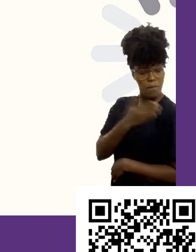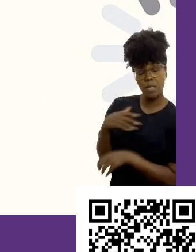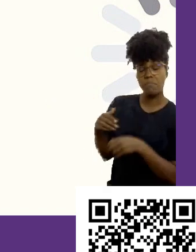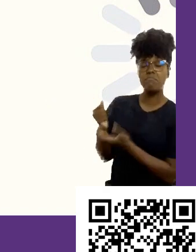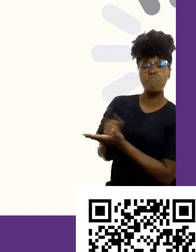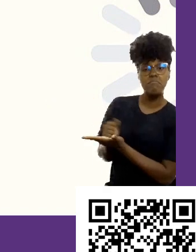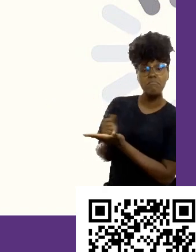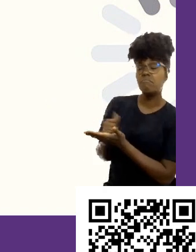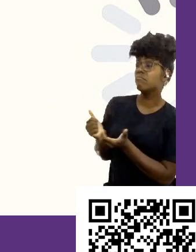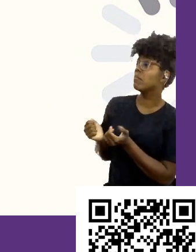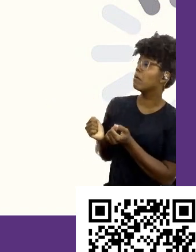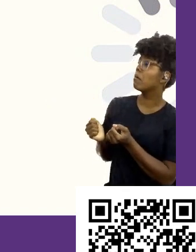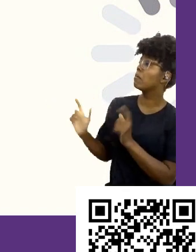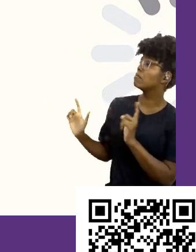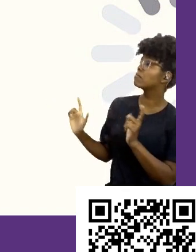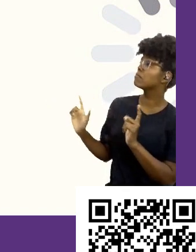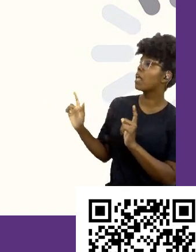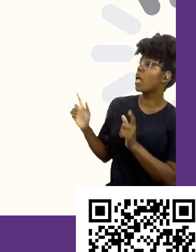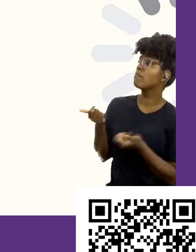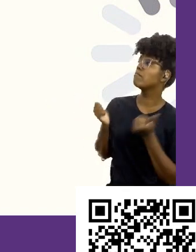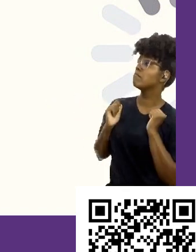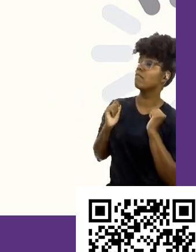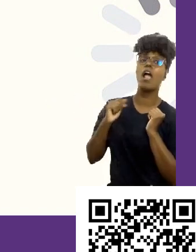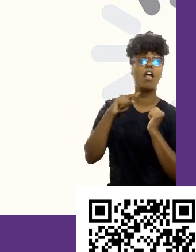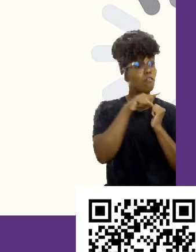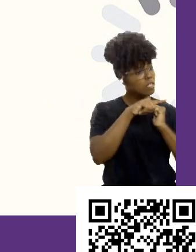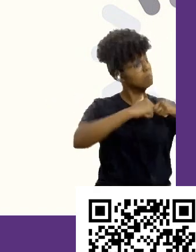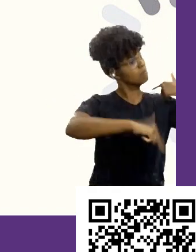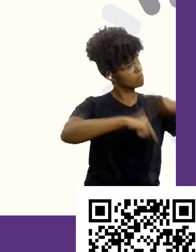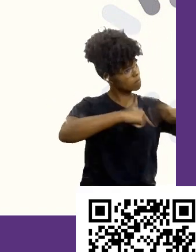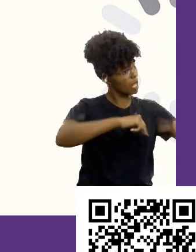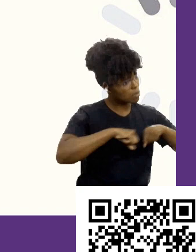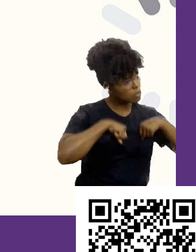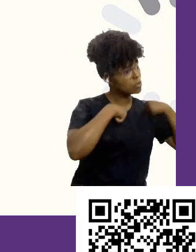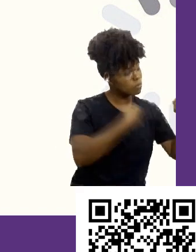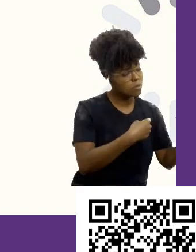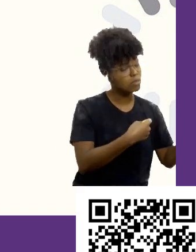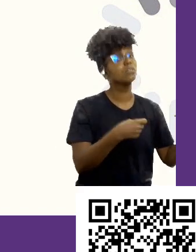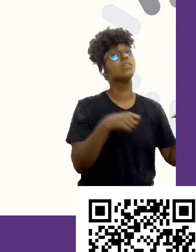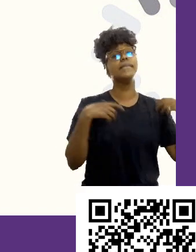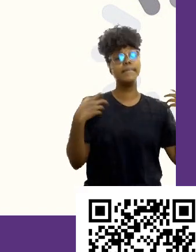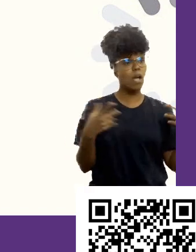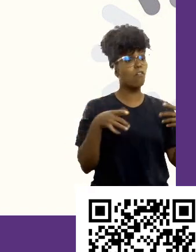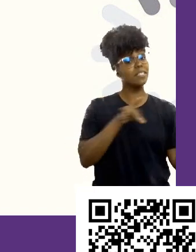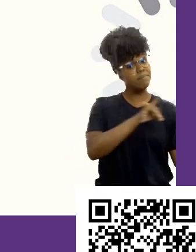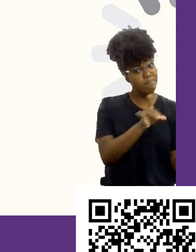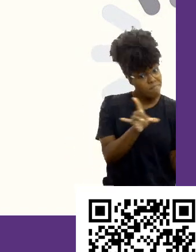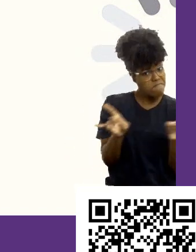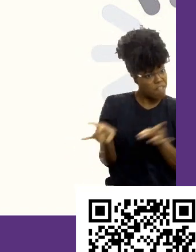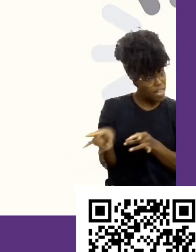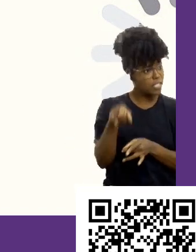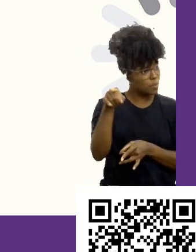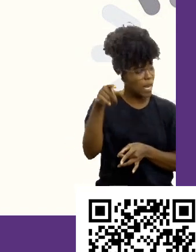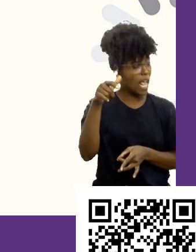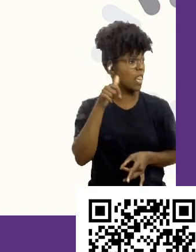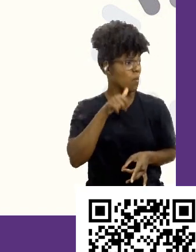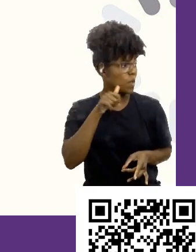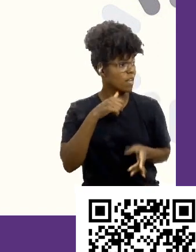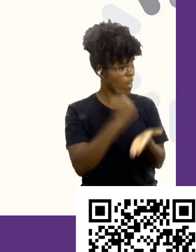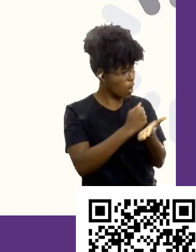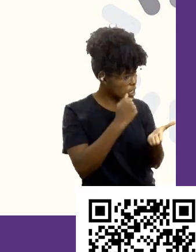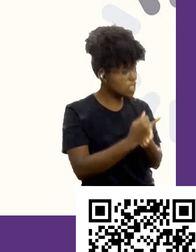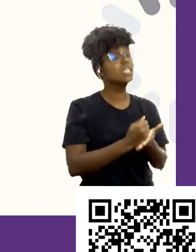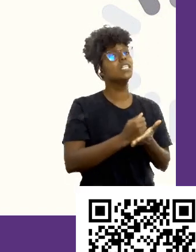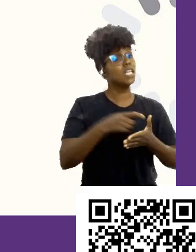Enquanto o seu colega não está fazendo nada, você está fazendo alguma coisa. Você vende para mim, recrutadora, que você tem muita mais atitude de proatividade